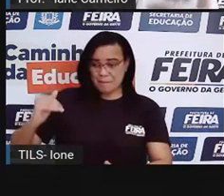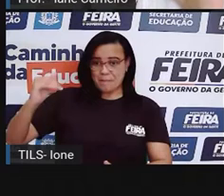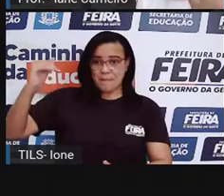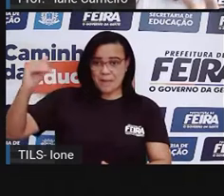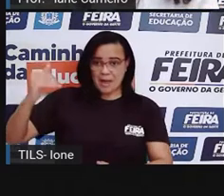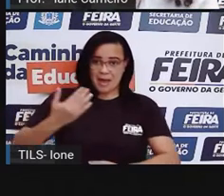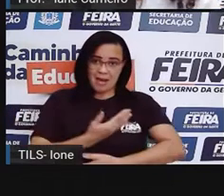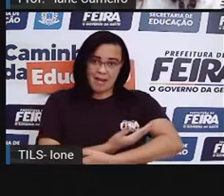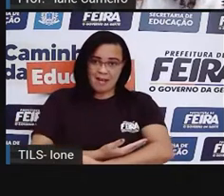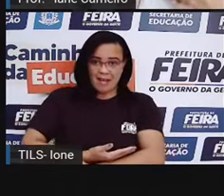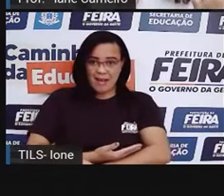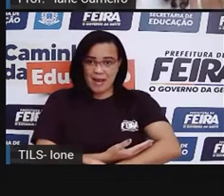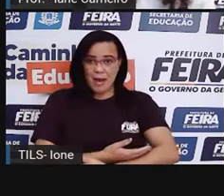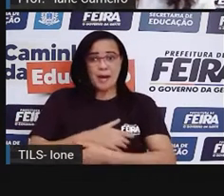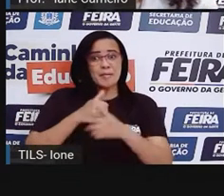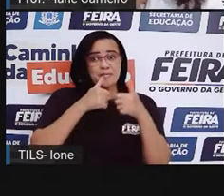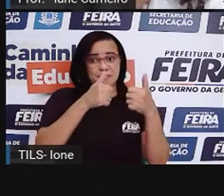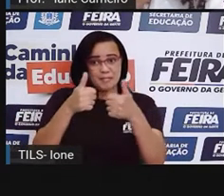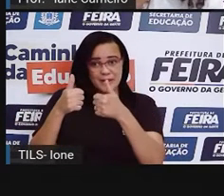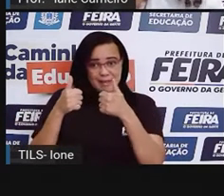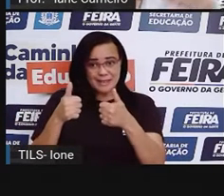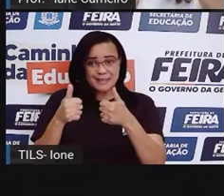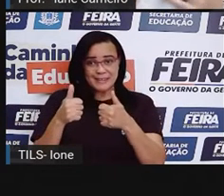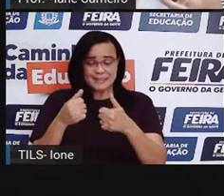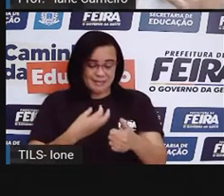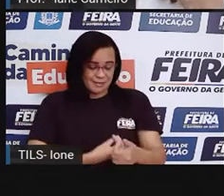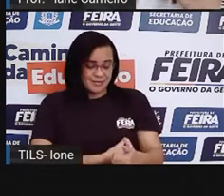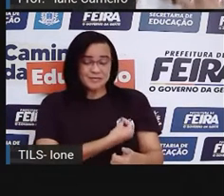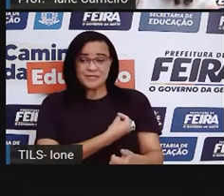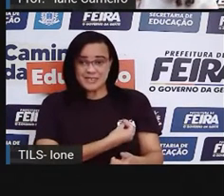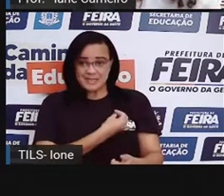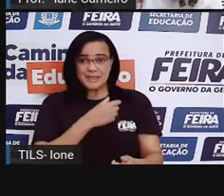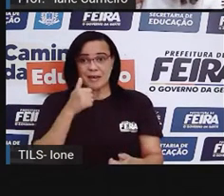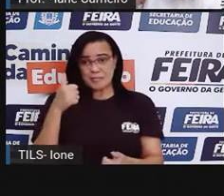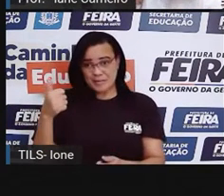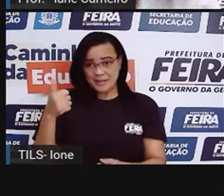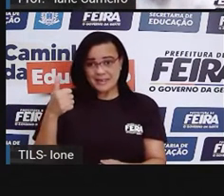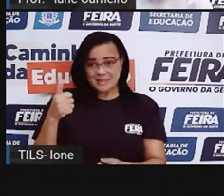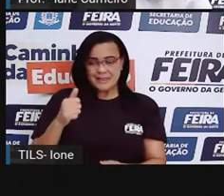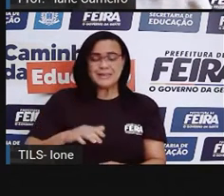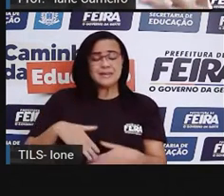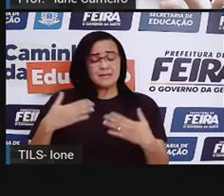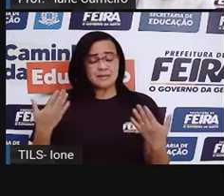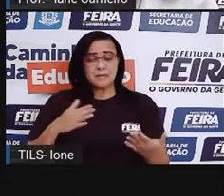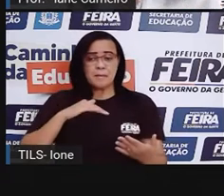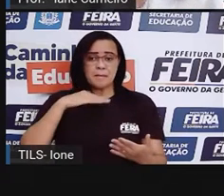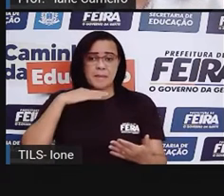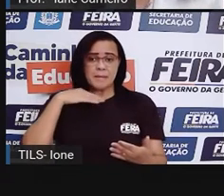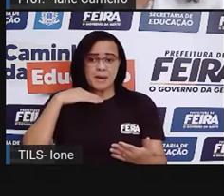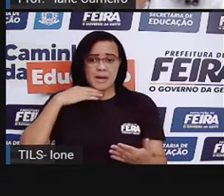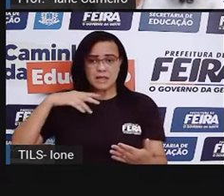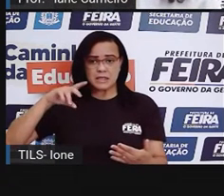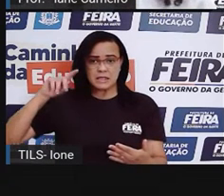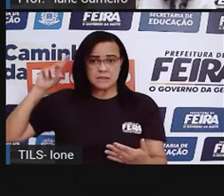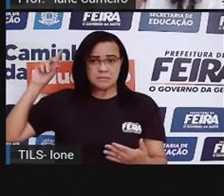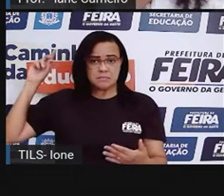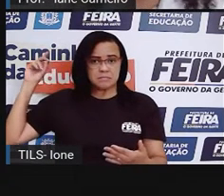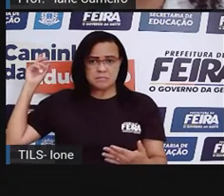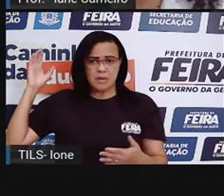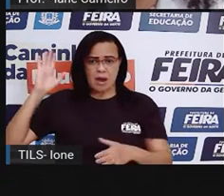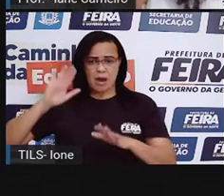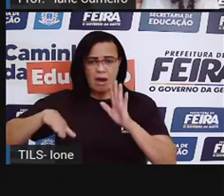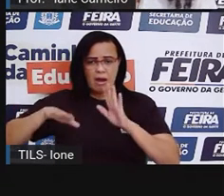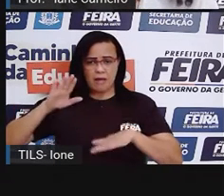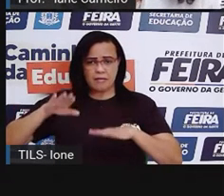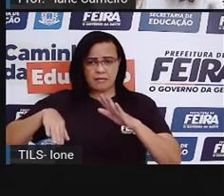nascer, ele também tenha uma vida legal, né? Então, antigamente, as mamães não conseguiam, algumas, né, não conseguiam se alimentar